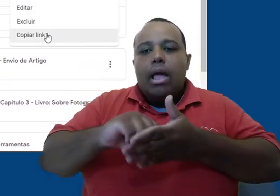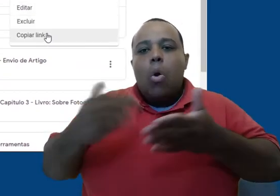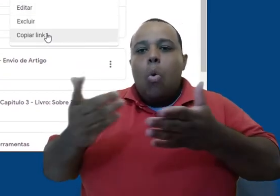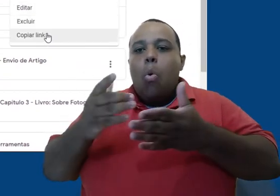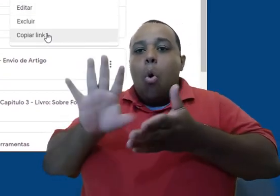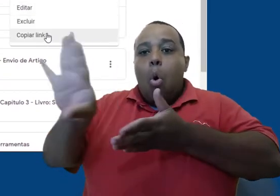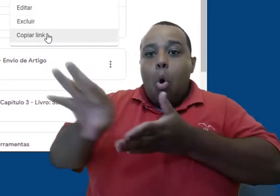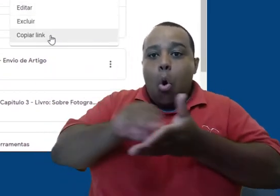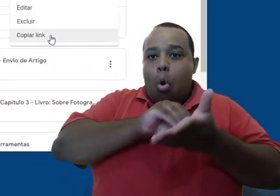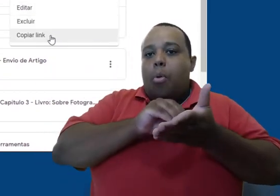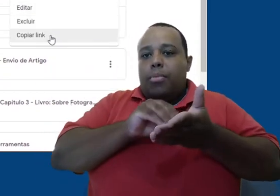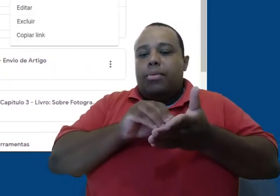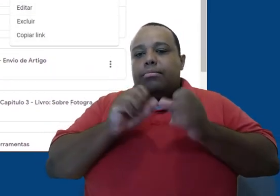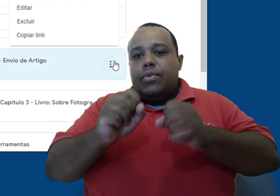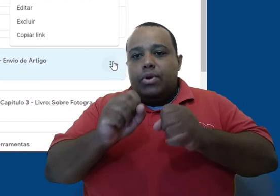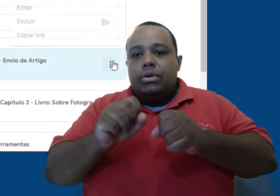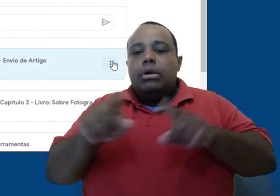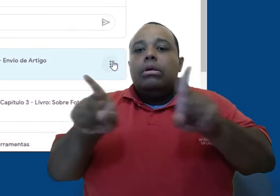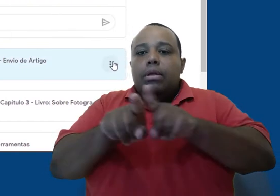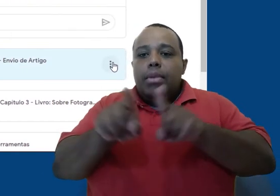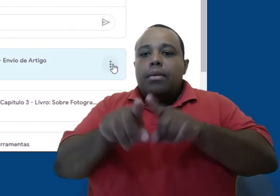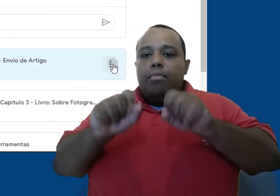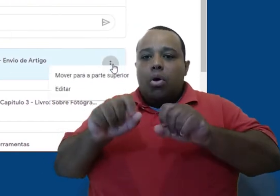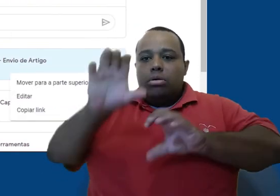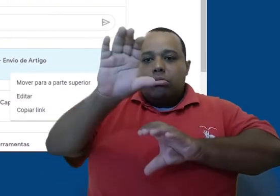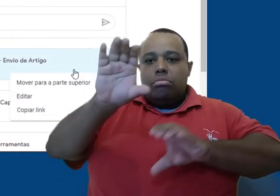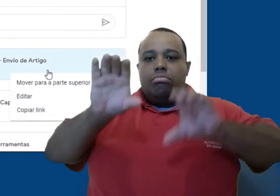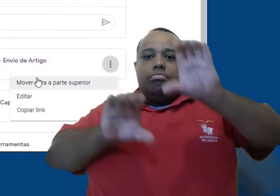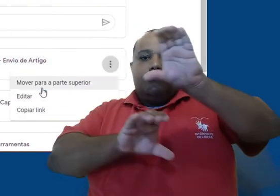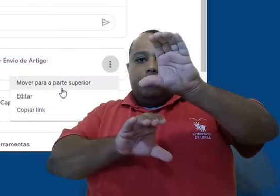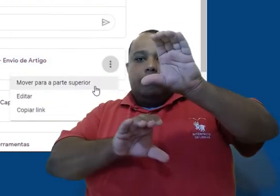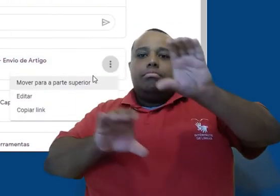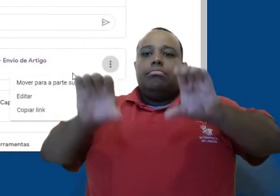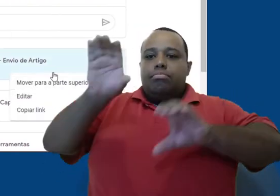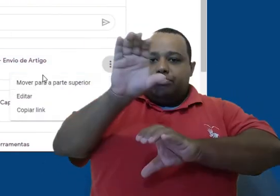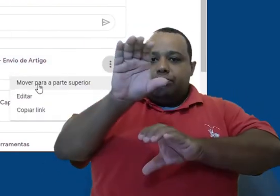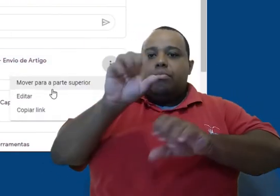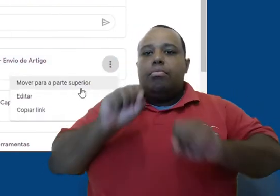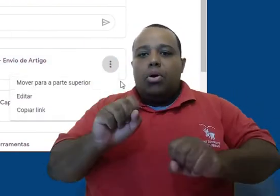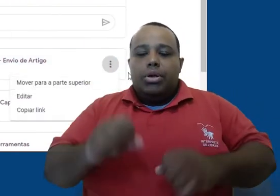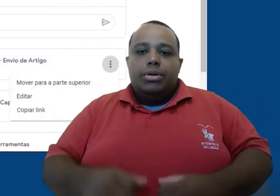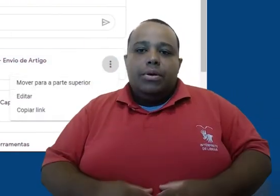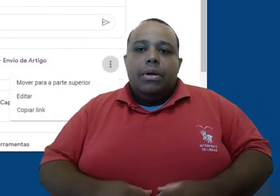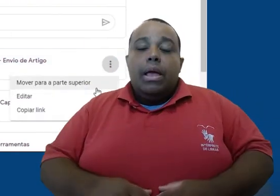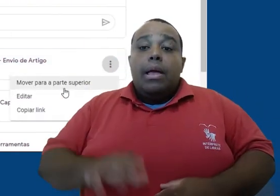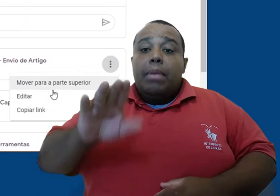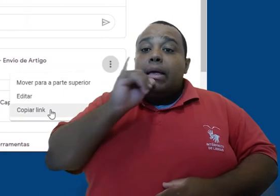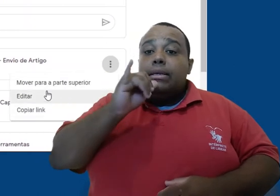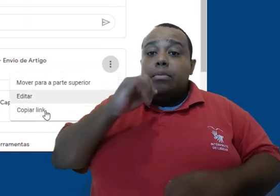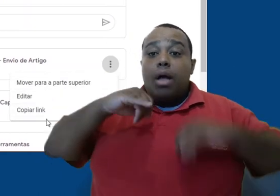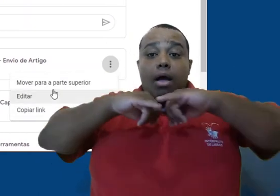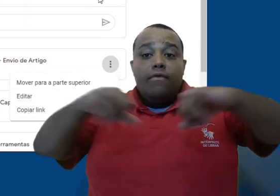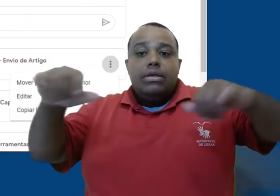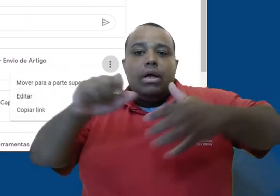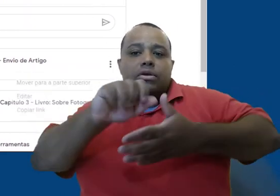da postagem específica. Também é possível mover a postagem para cima, se ela já não for a primeira. Não é possível excluir as notificações